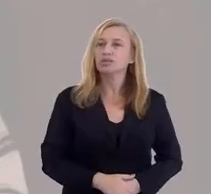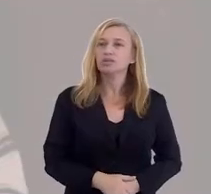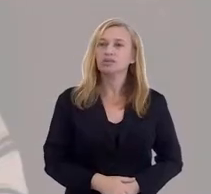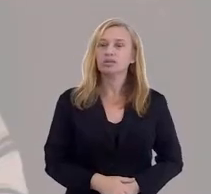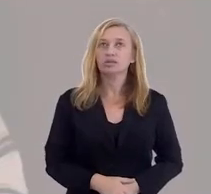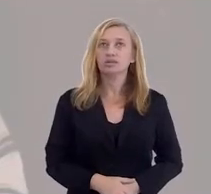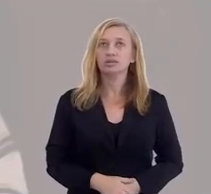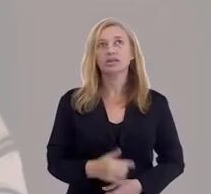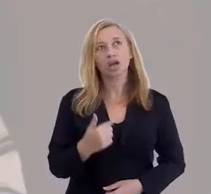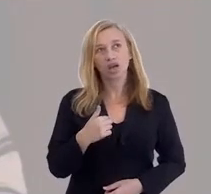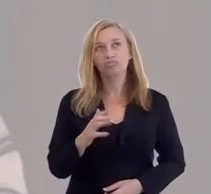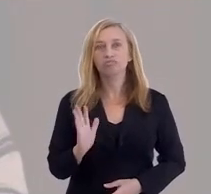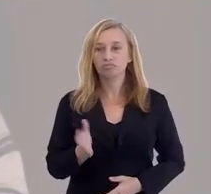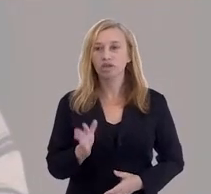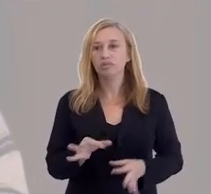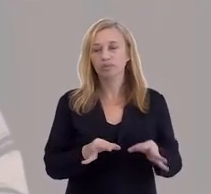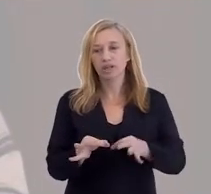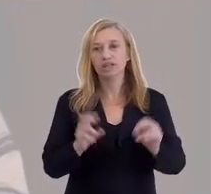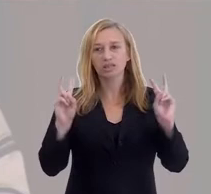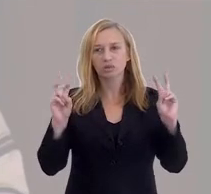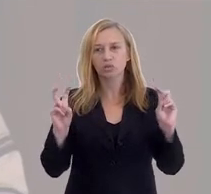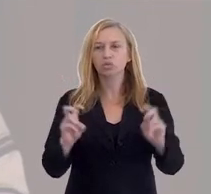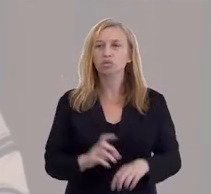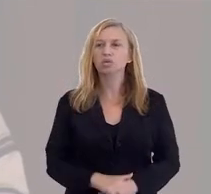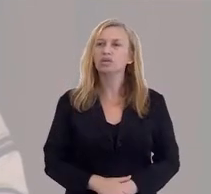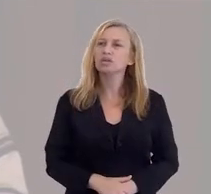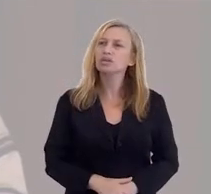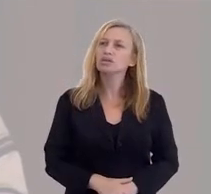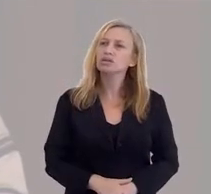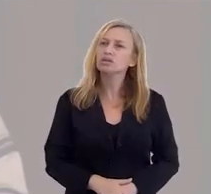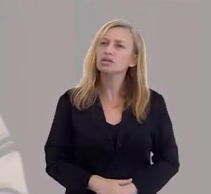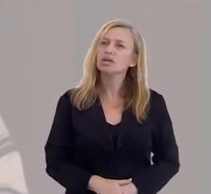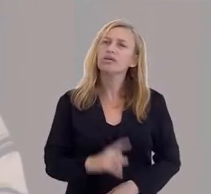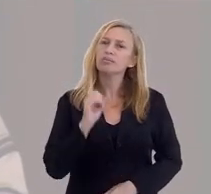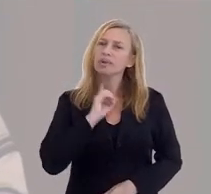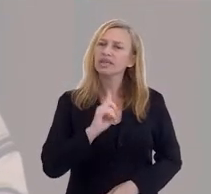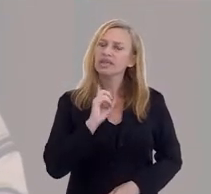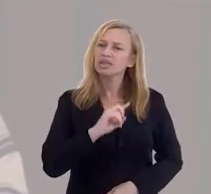Me diz uma coisa, Alexandre. Eu mesma fiz essa matéria.